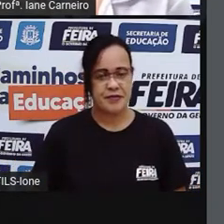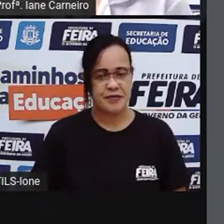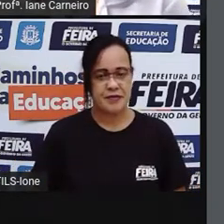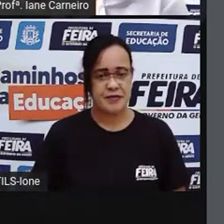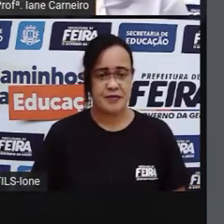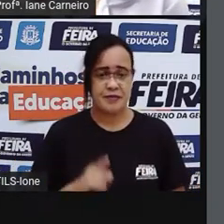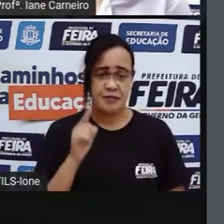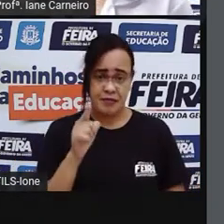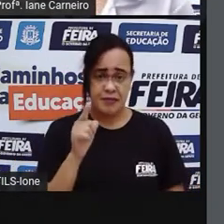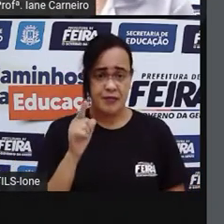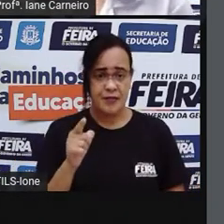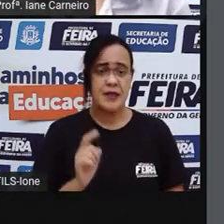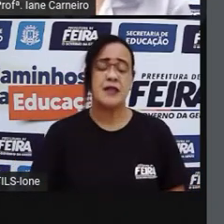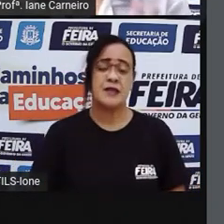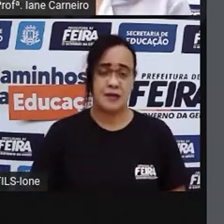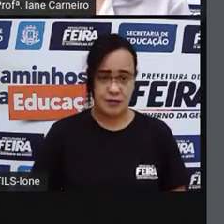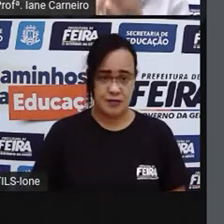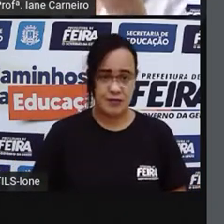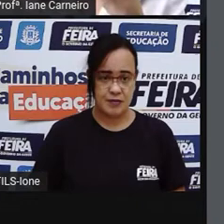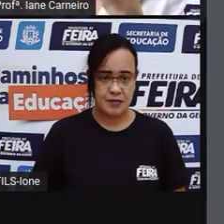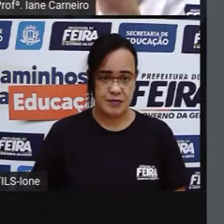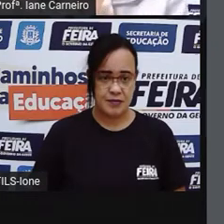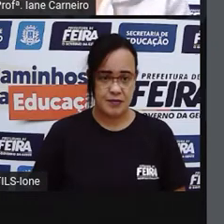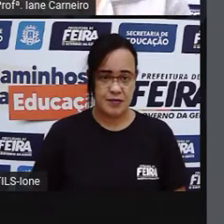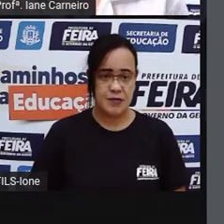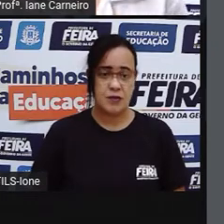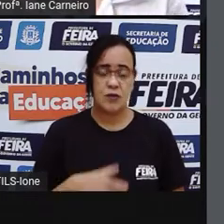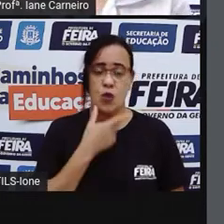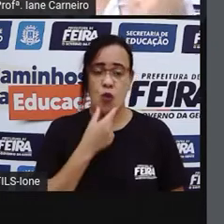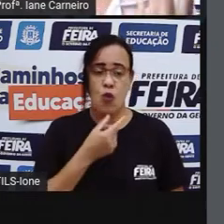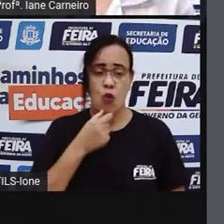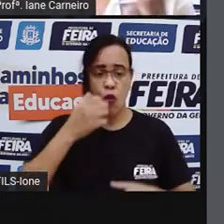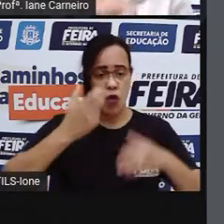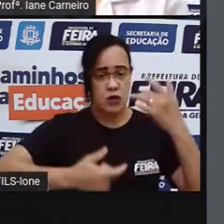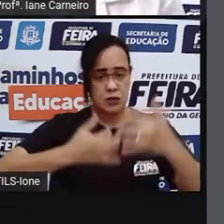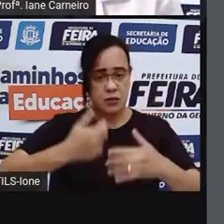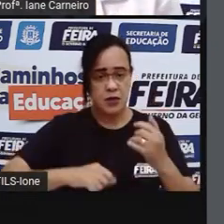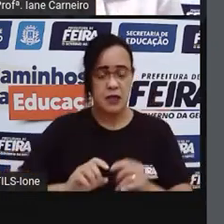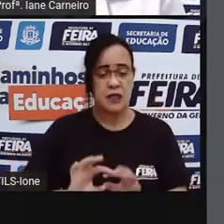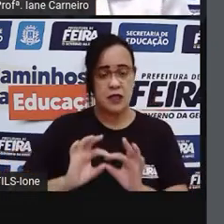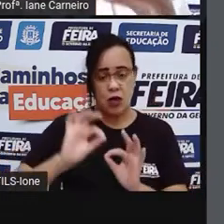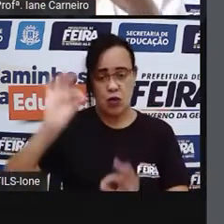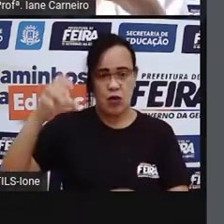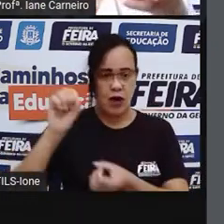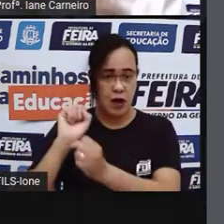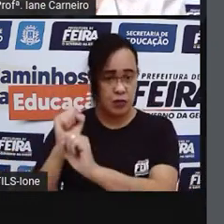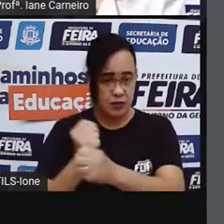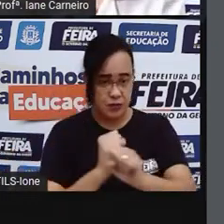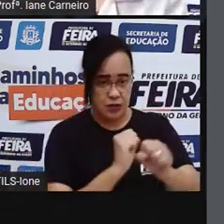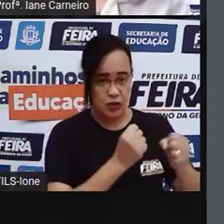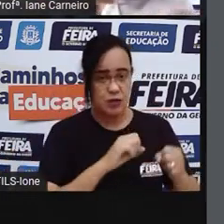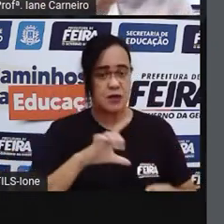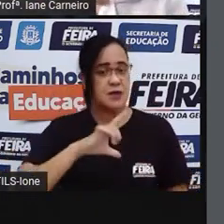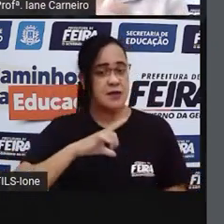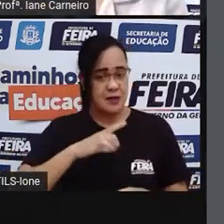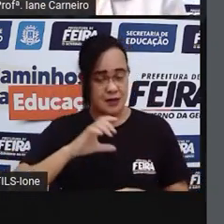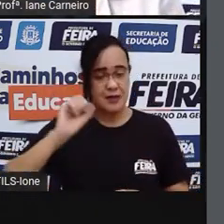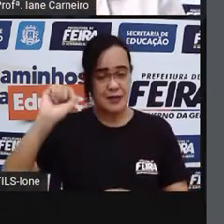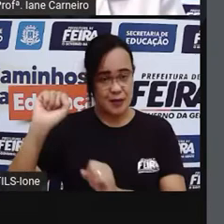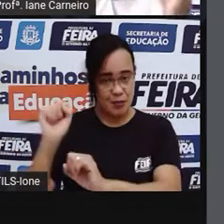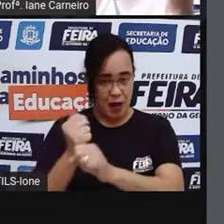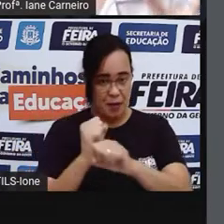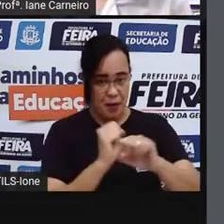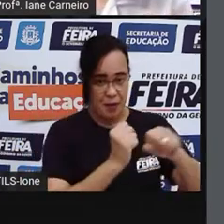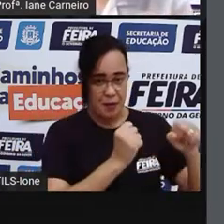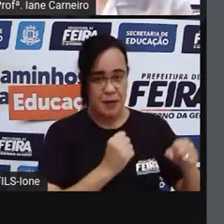Então, nessa parte aqui do livro, quando o autor fala que há o cabo de vassoura. Aquela parte em que a gente segura para barrer